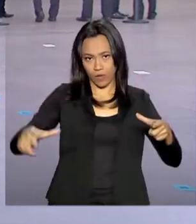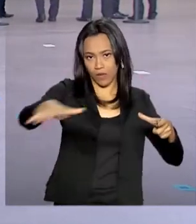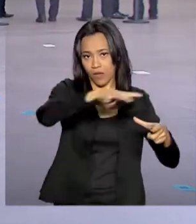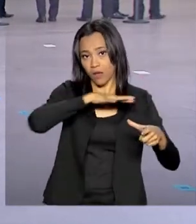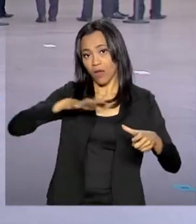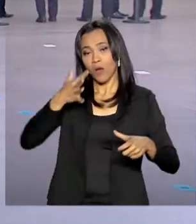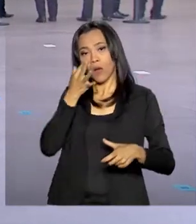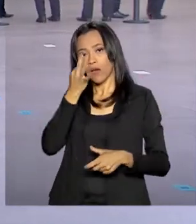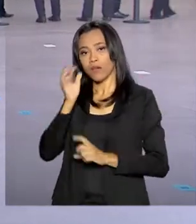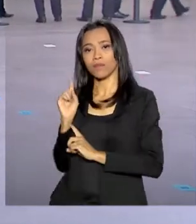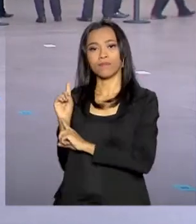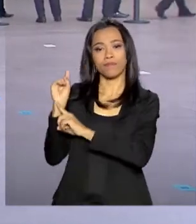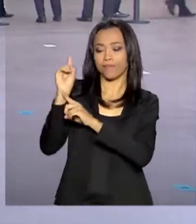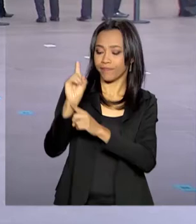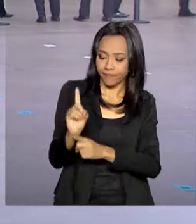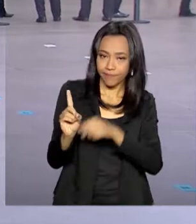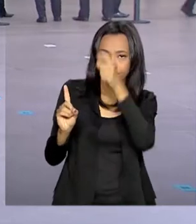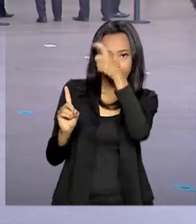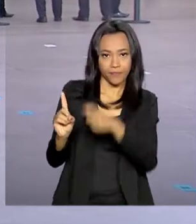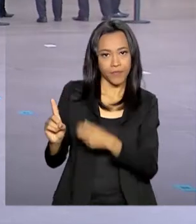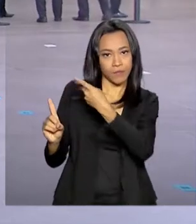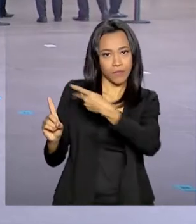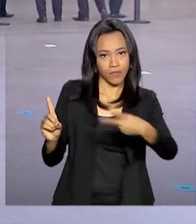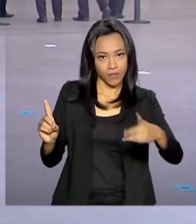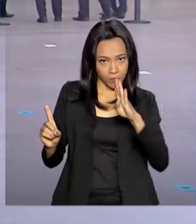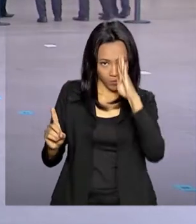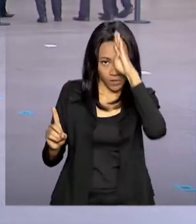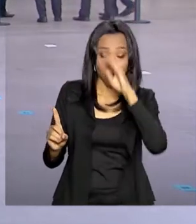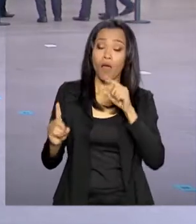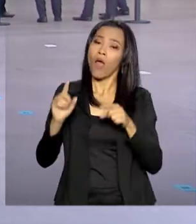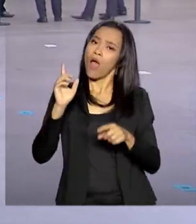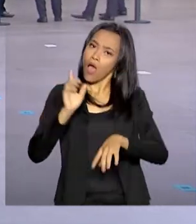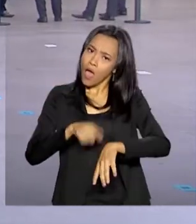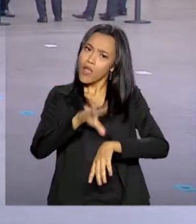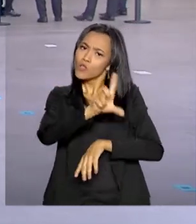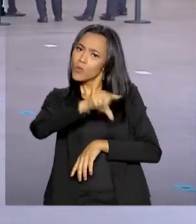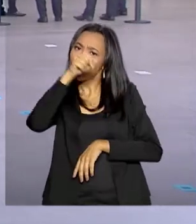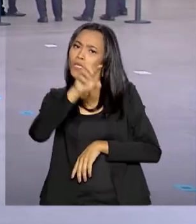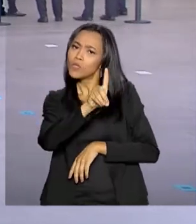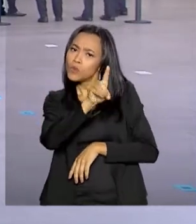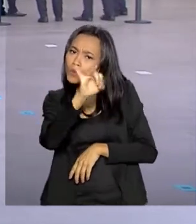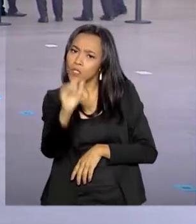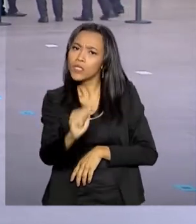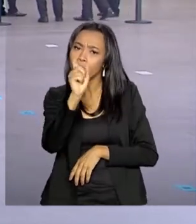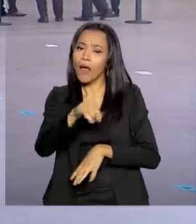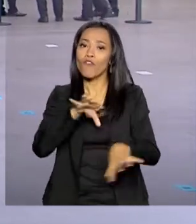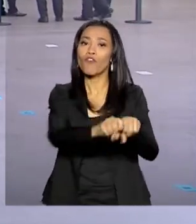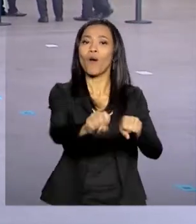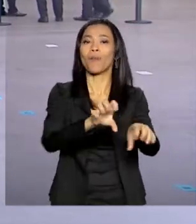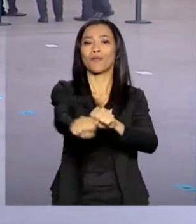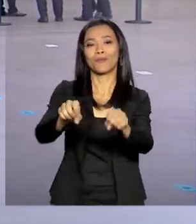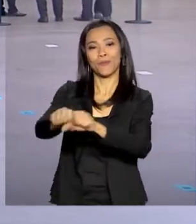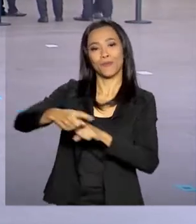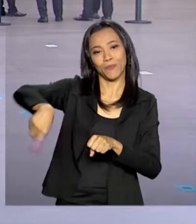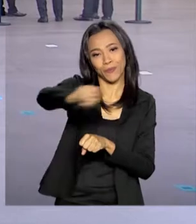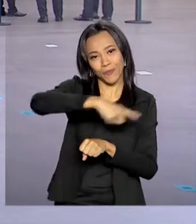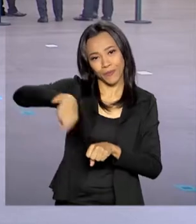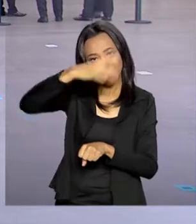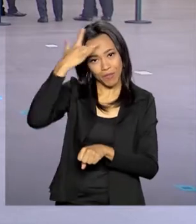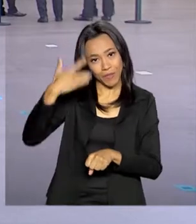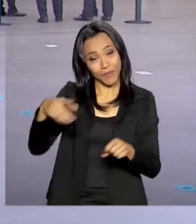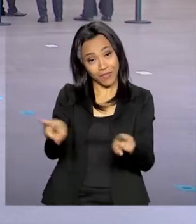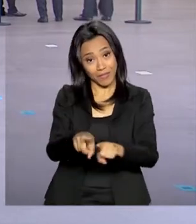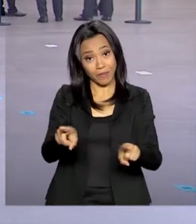presença do Presidente da República. A data também é escolhida para a formatura de diplomatas do Instituto Rio Branco e a cerimônia de